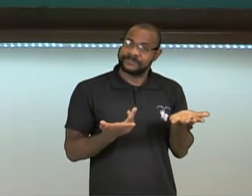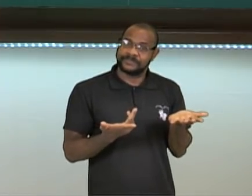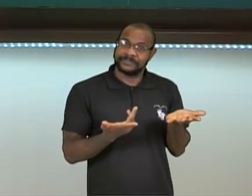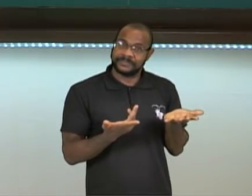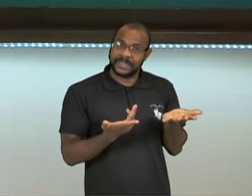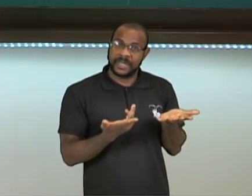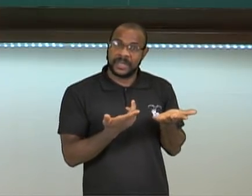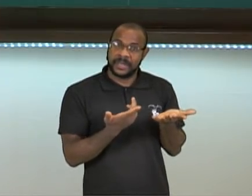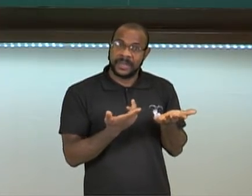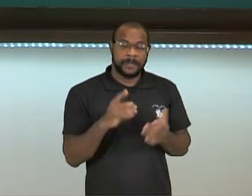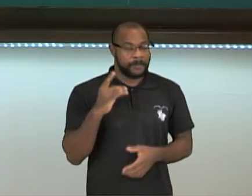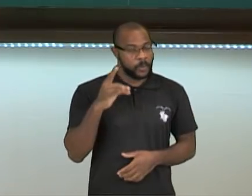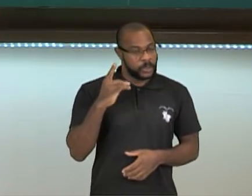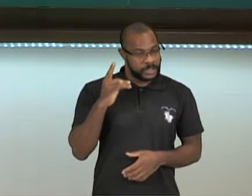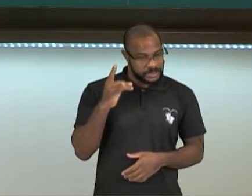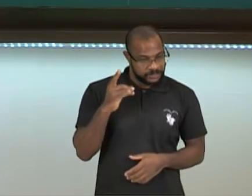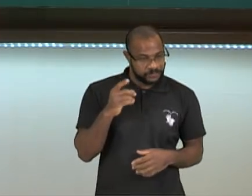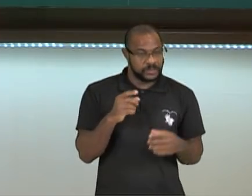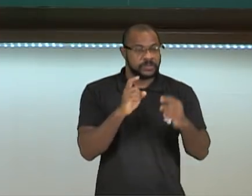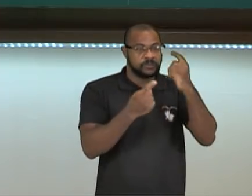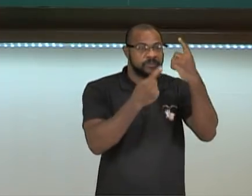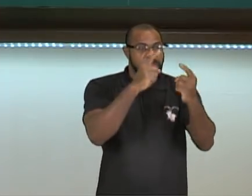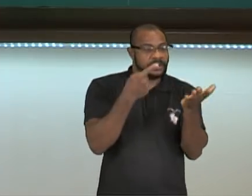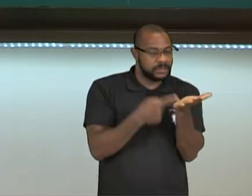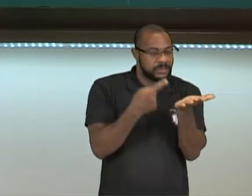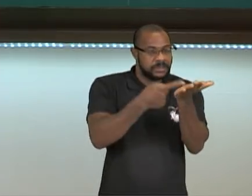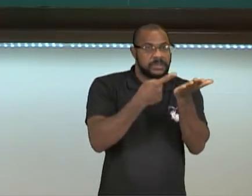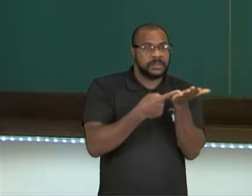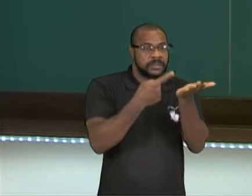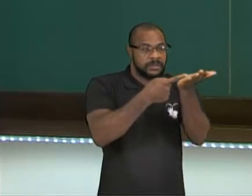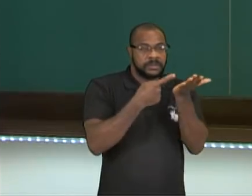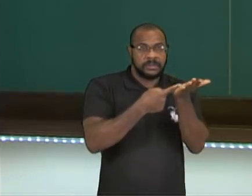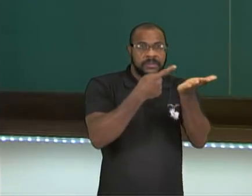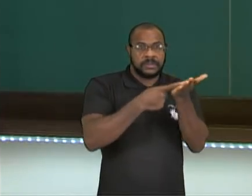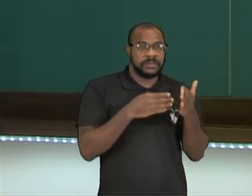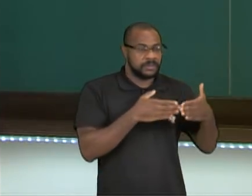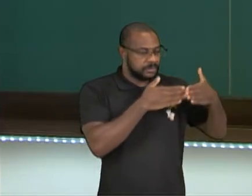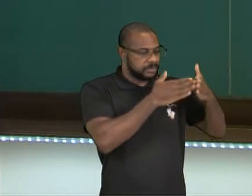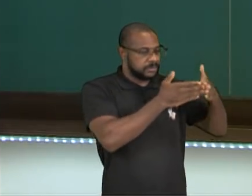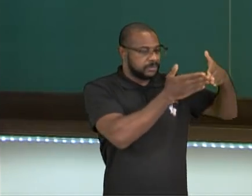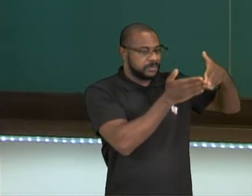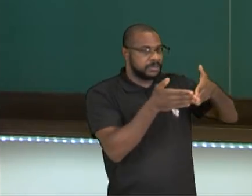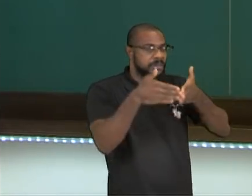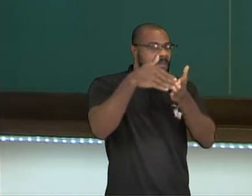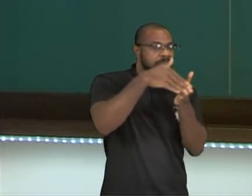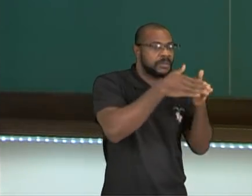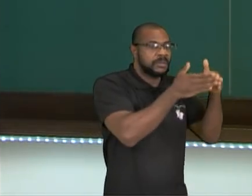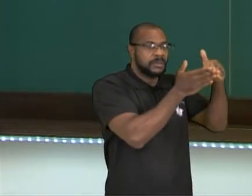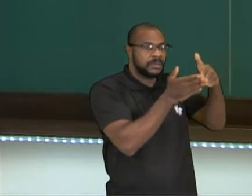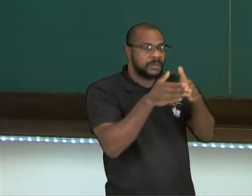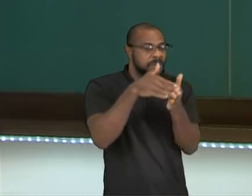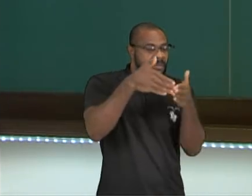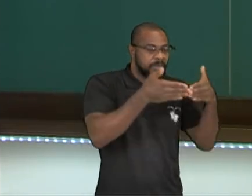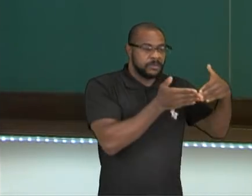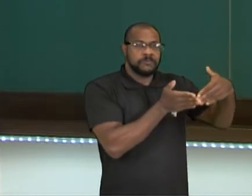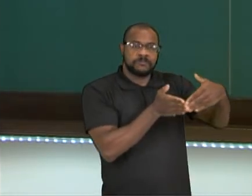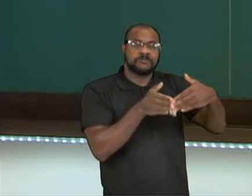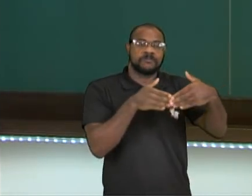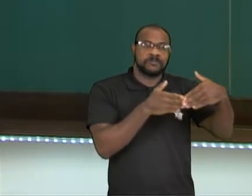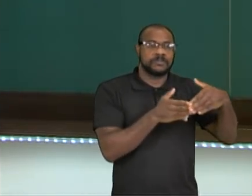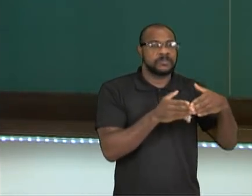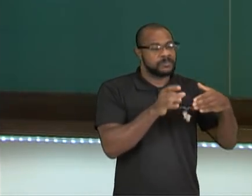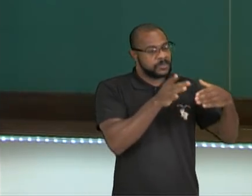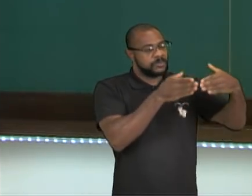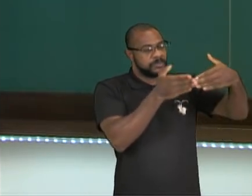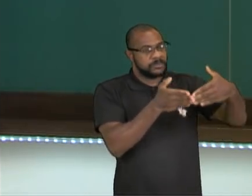para poder vir com os seus navios, atravessar toda essa barreira, Na verdade, não vir com o navio, deixar o